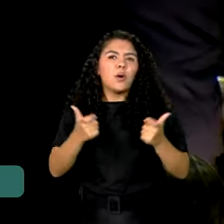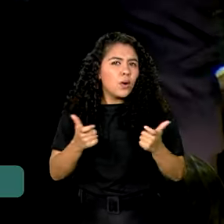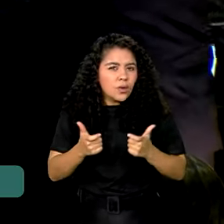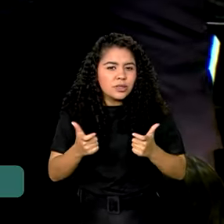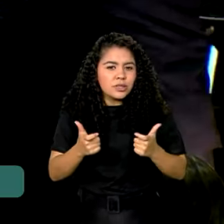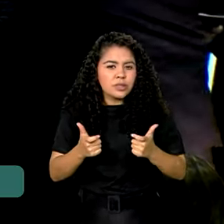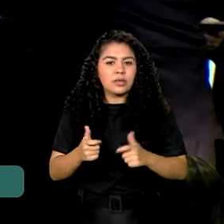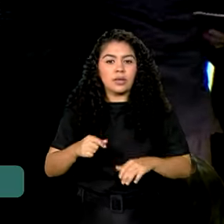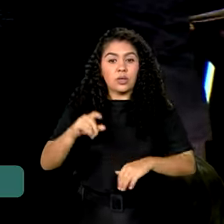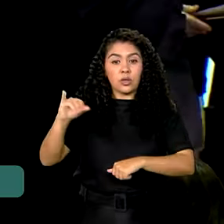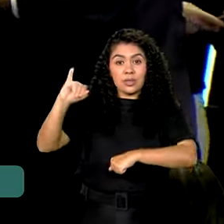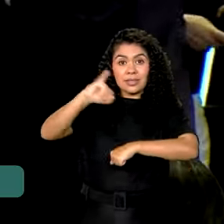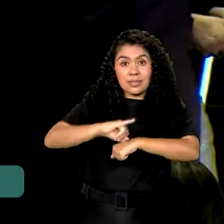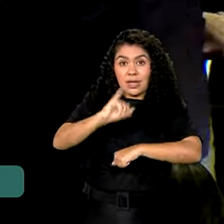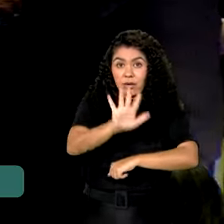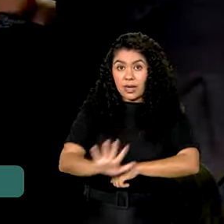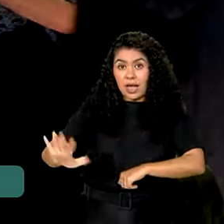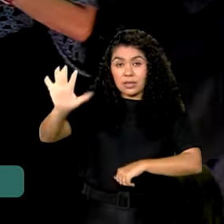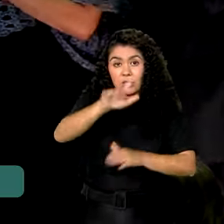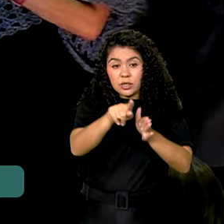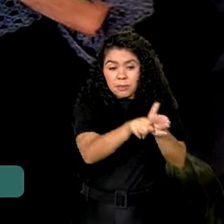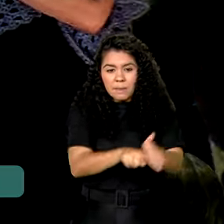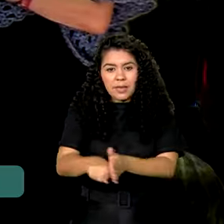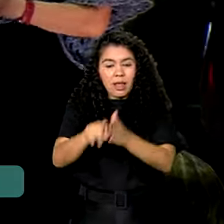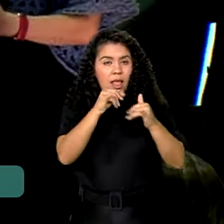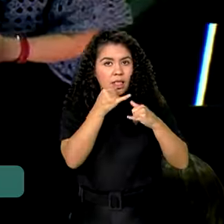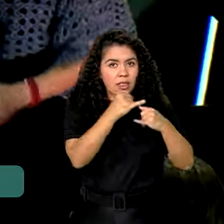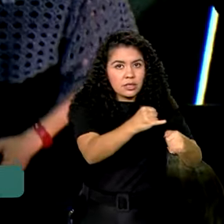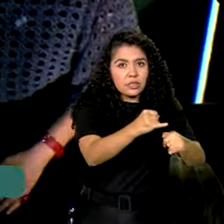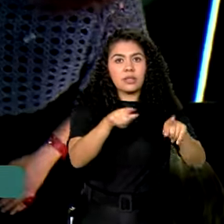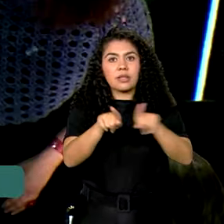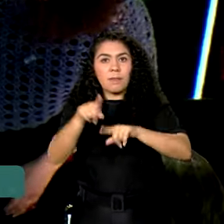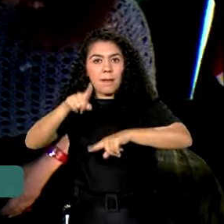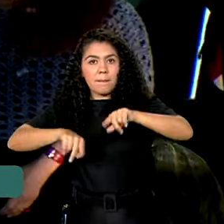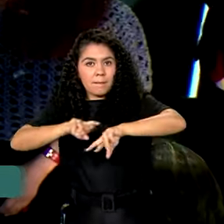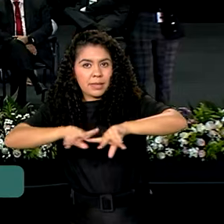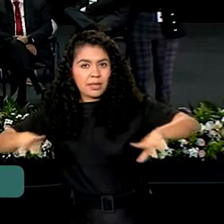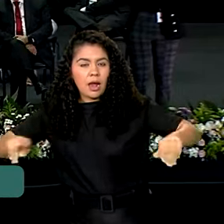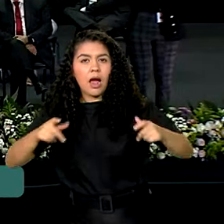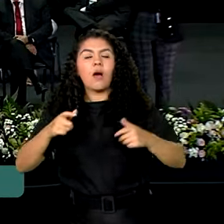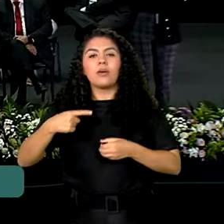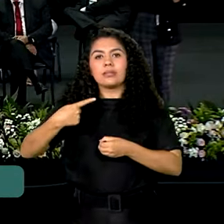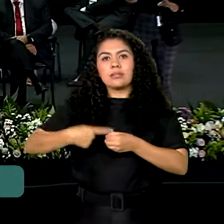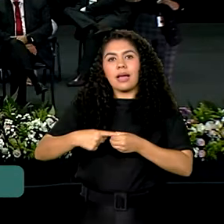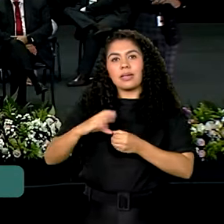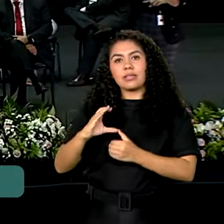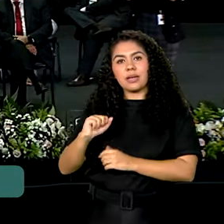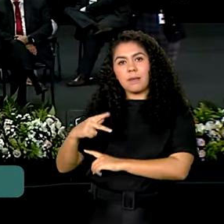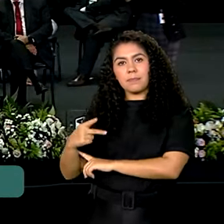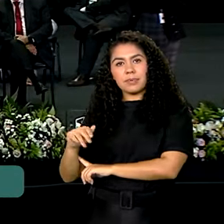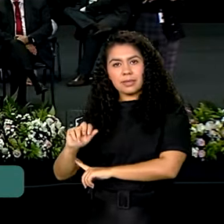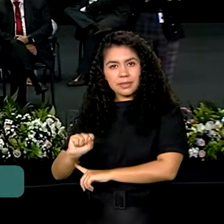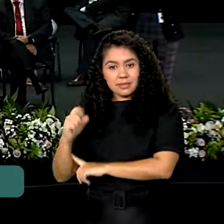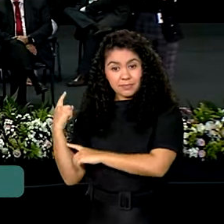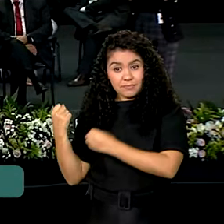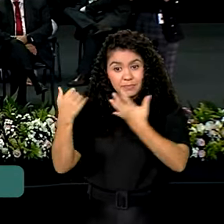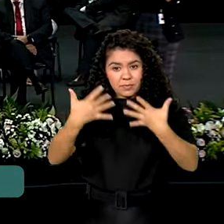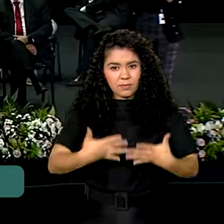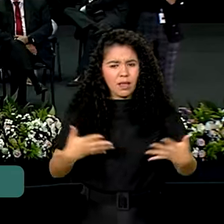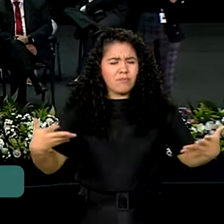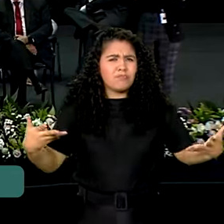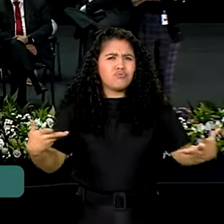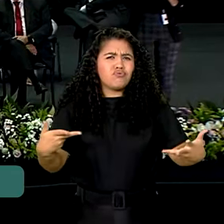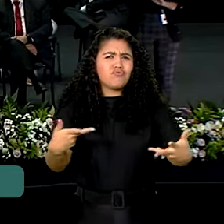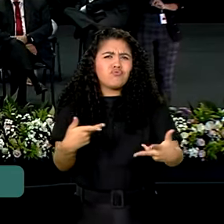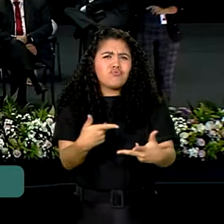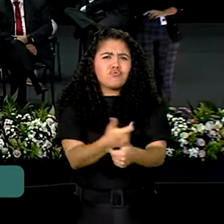Centro Nacional de Pesquisa em Energia e Materiais em Campinas. É um feito extraordinário, não